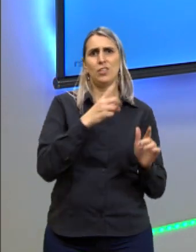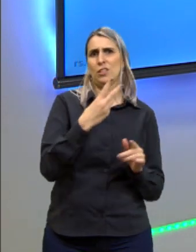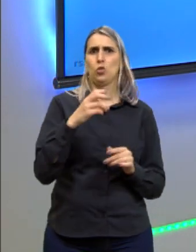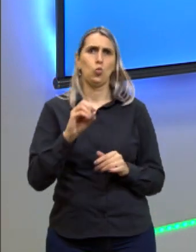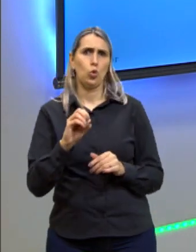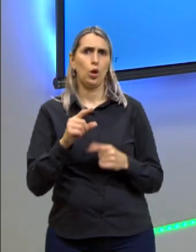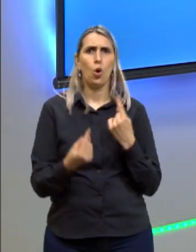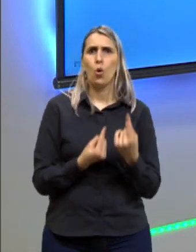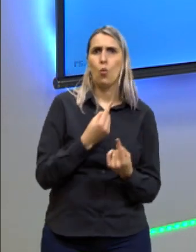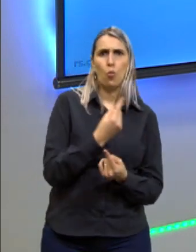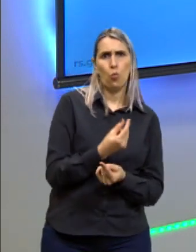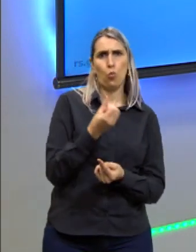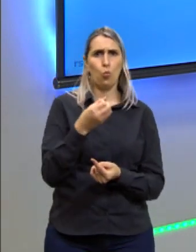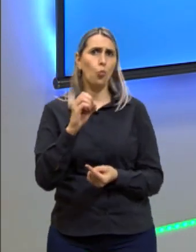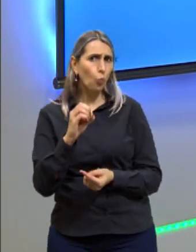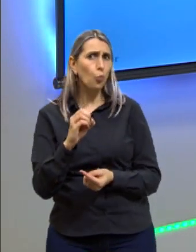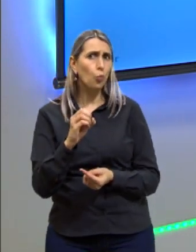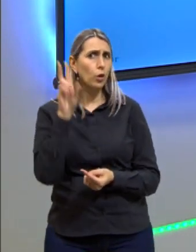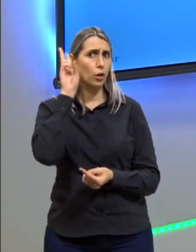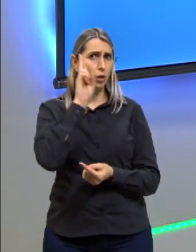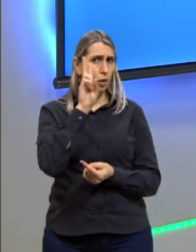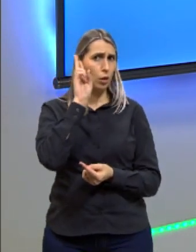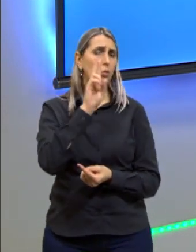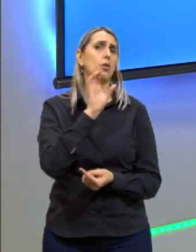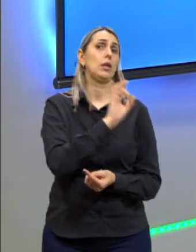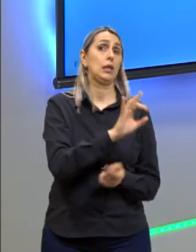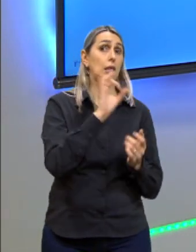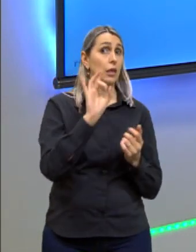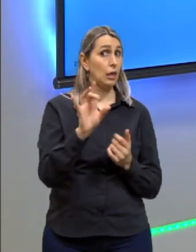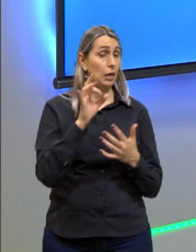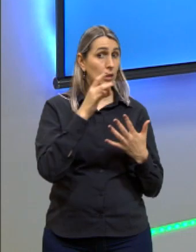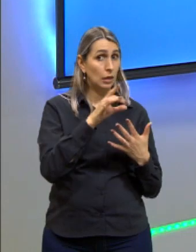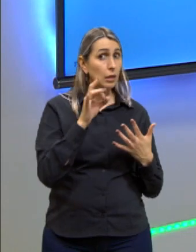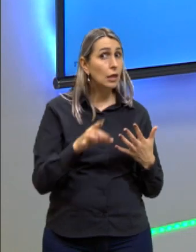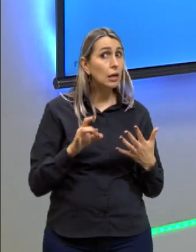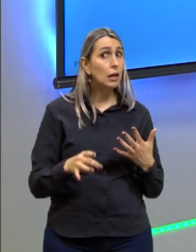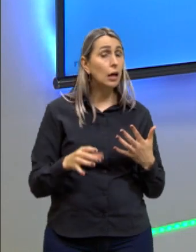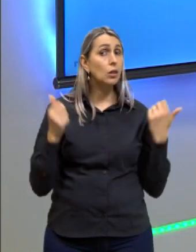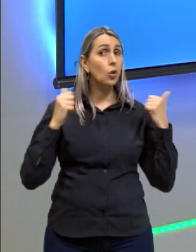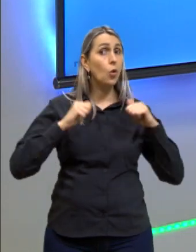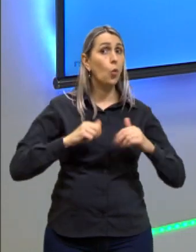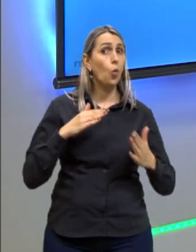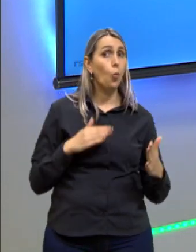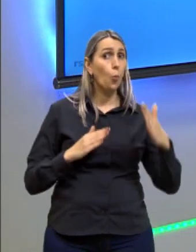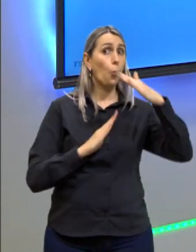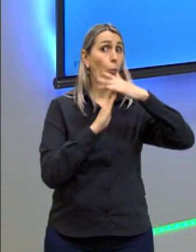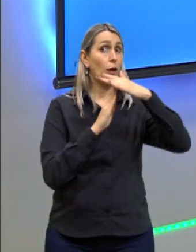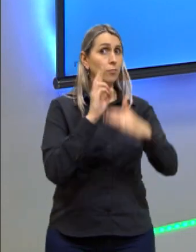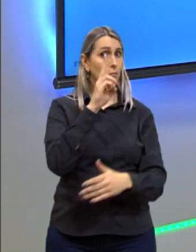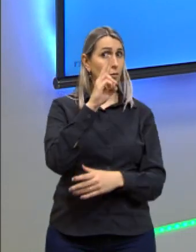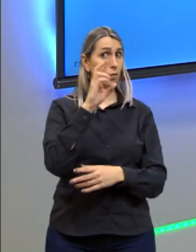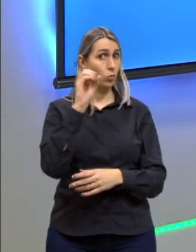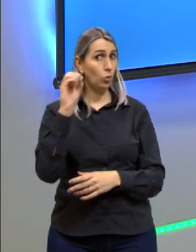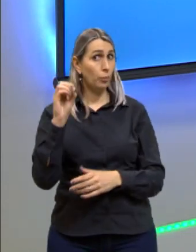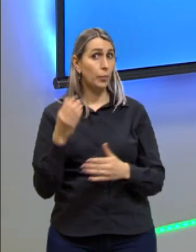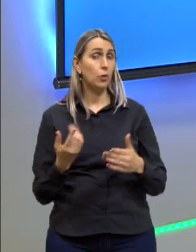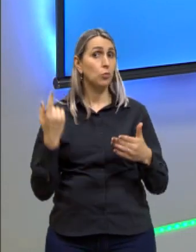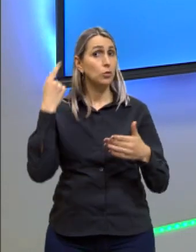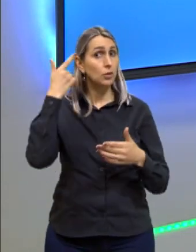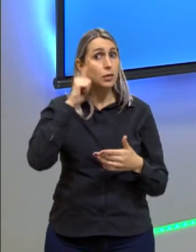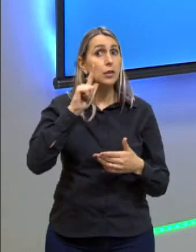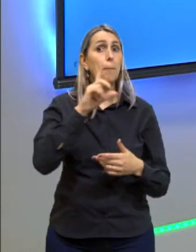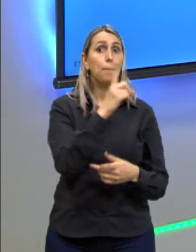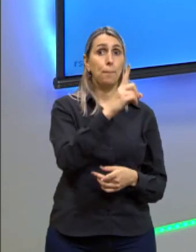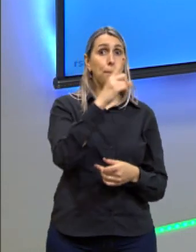alguns 160. Lembrando que em cada competência, o máximo é 200 pontos, né? Para você chegar em mil, lembra lá?